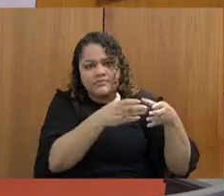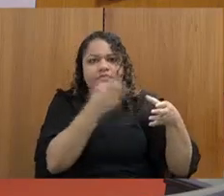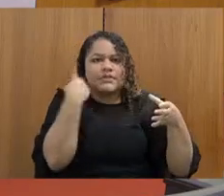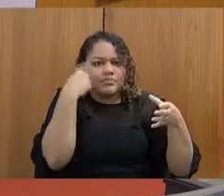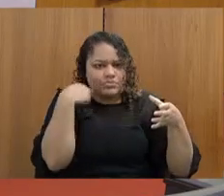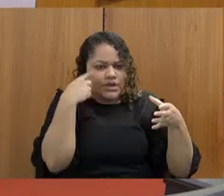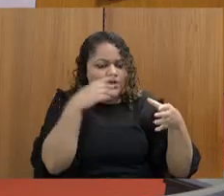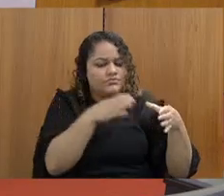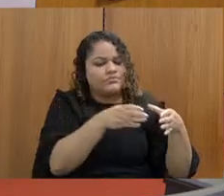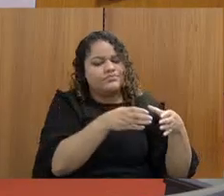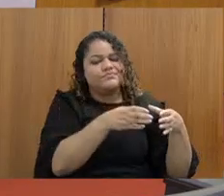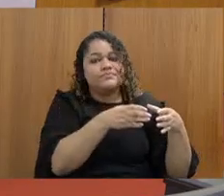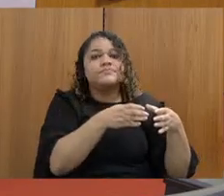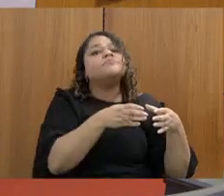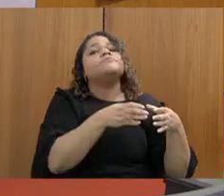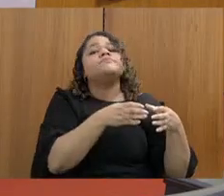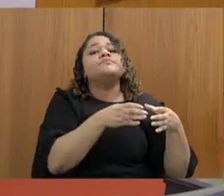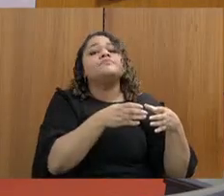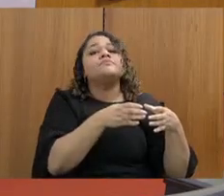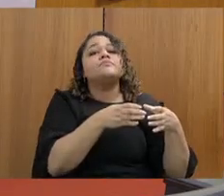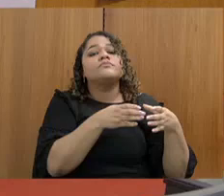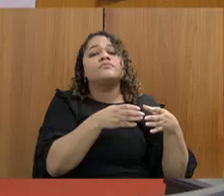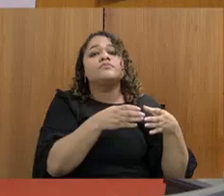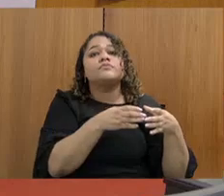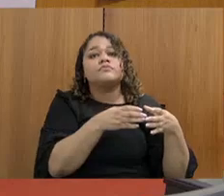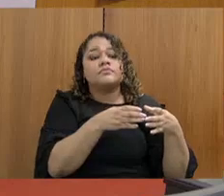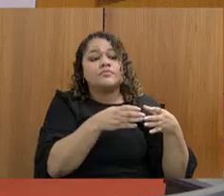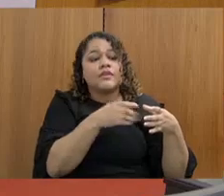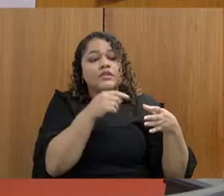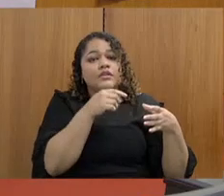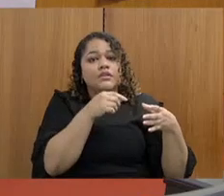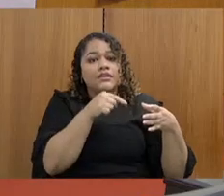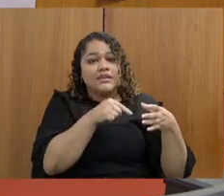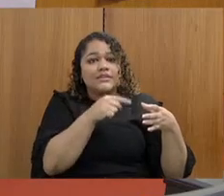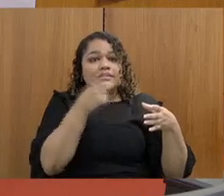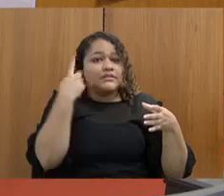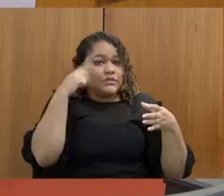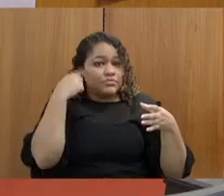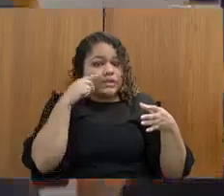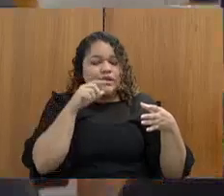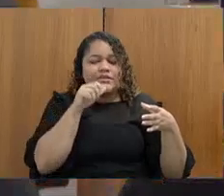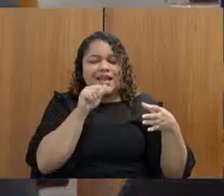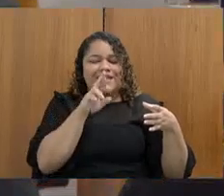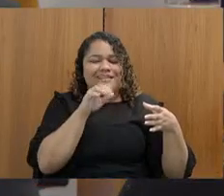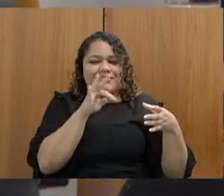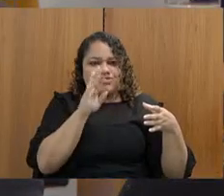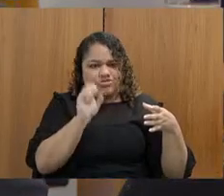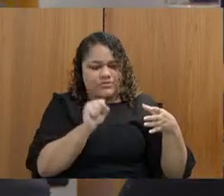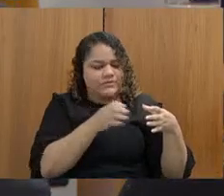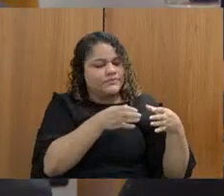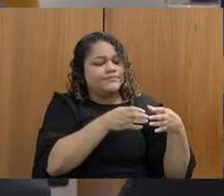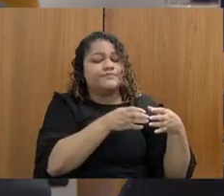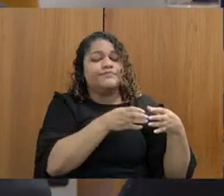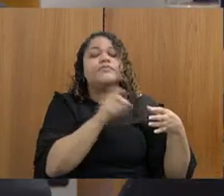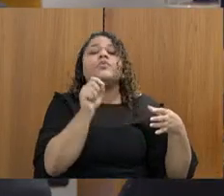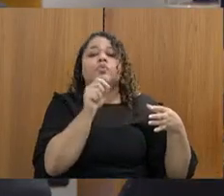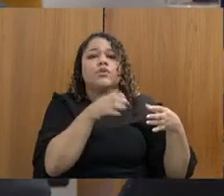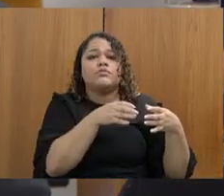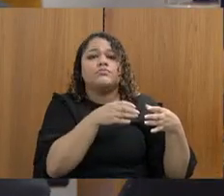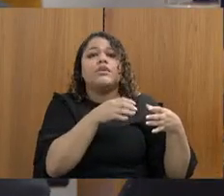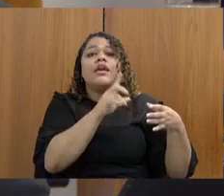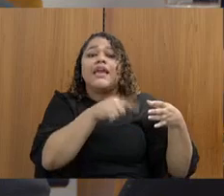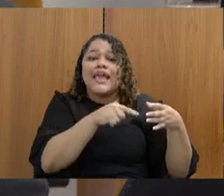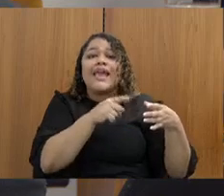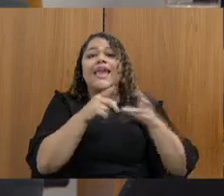Cristiano de Silveira, deputado Amarli e deputado Antônio Carlos Arantes, dizendo o seguinte, que é um efeito cascata,